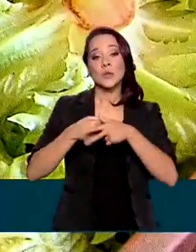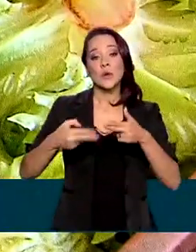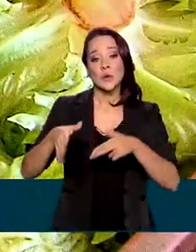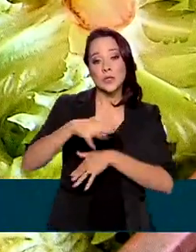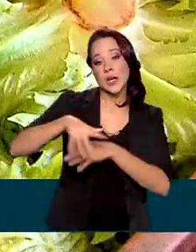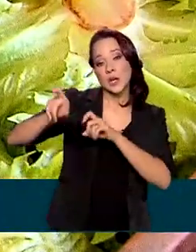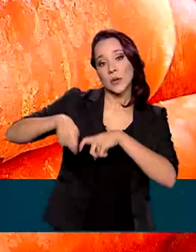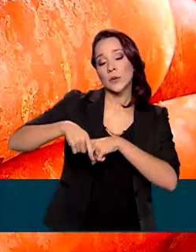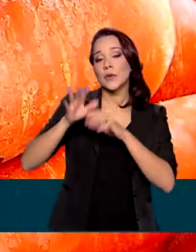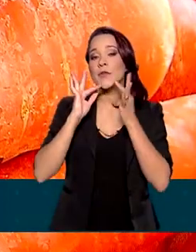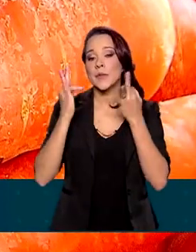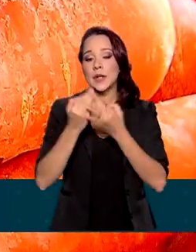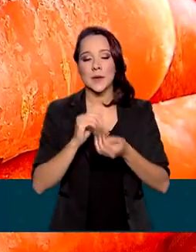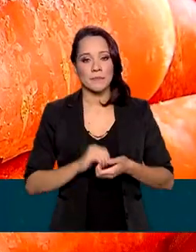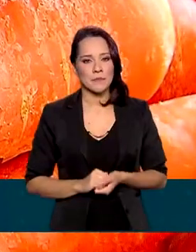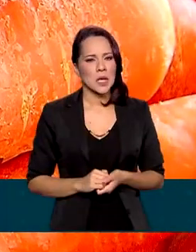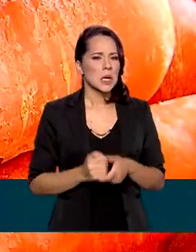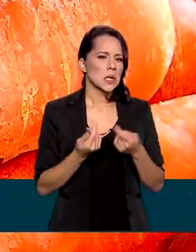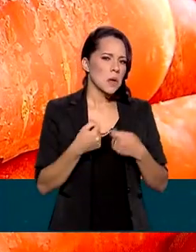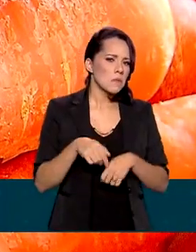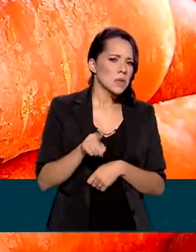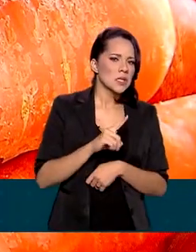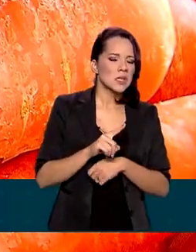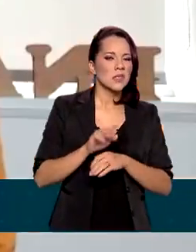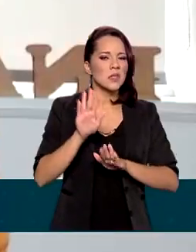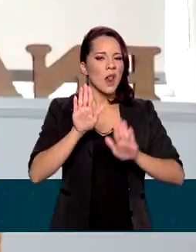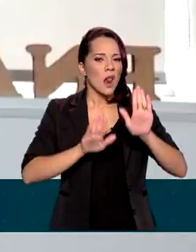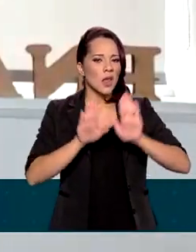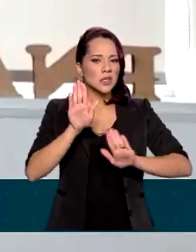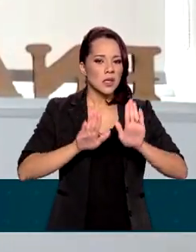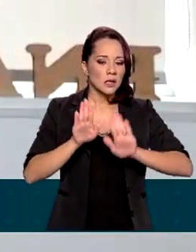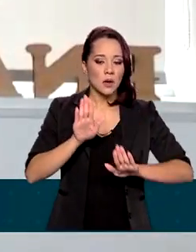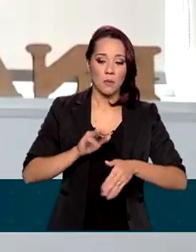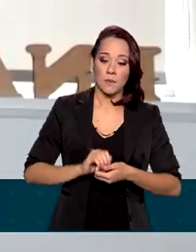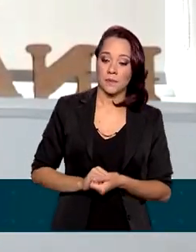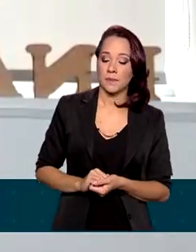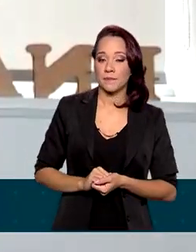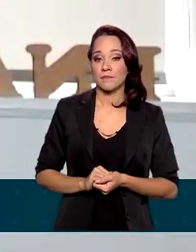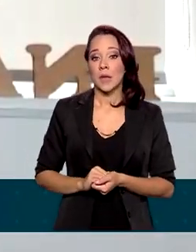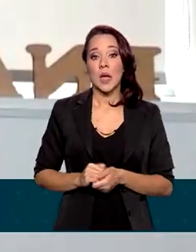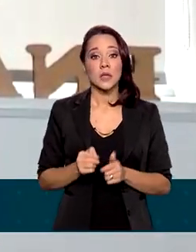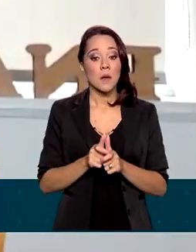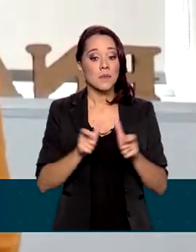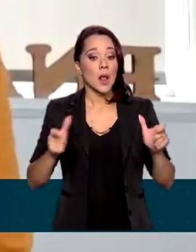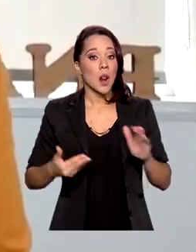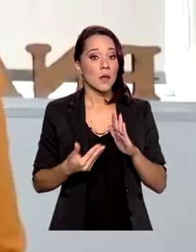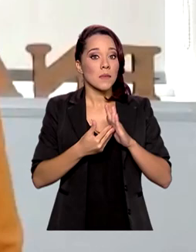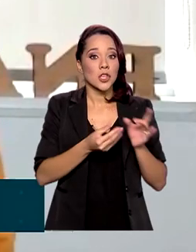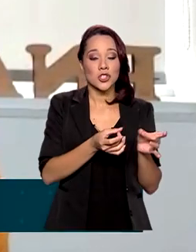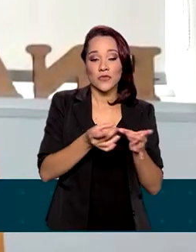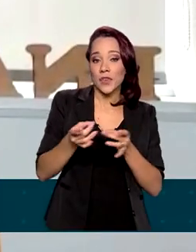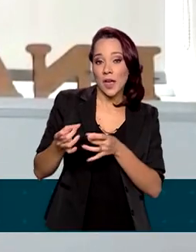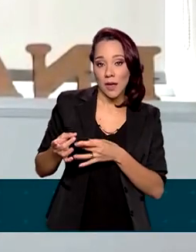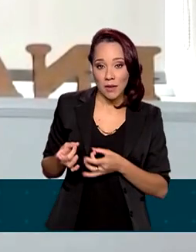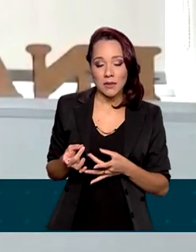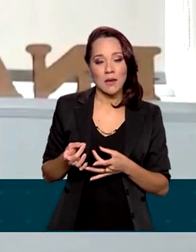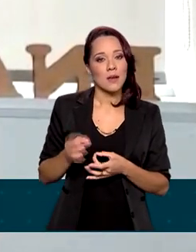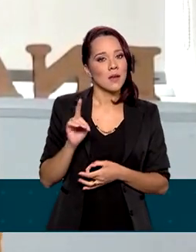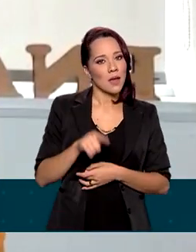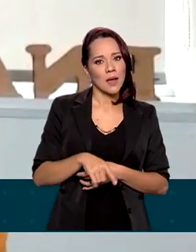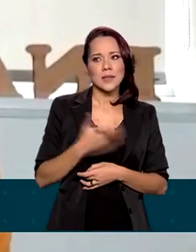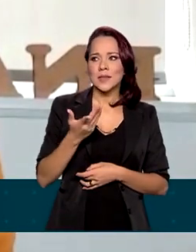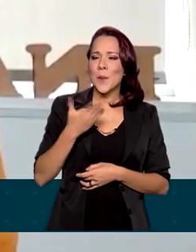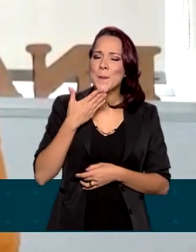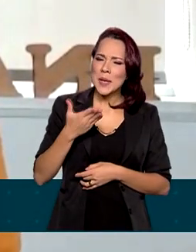da agricultura familiar, sem a necessidade de licitação. A ampliação desse limite de comercialização é uma